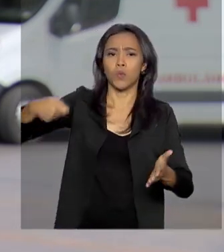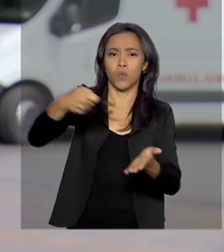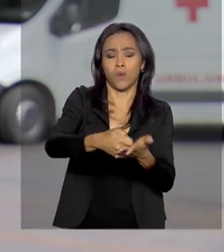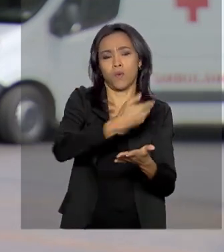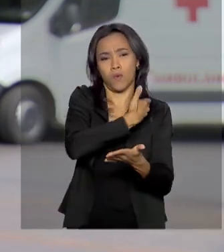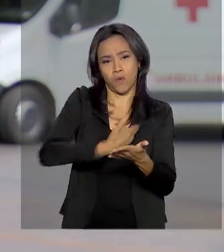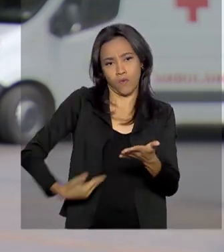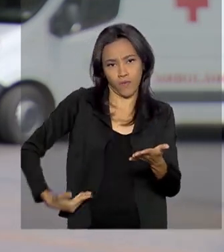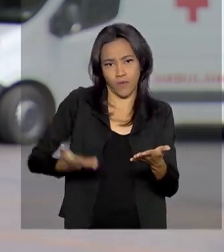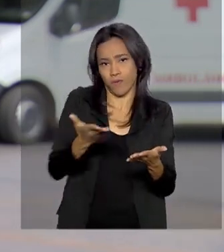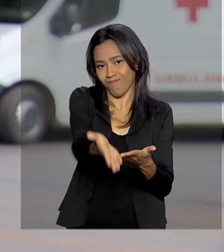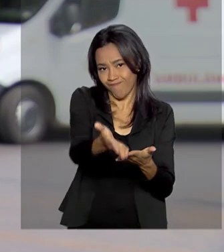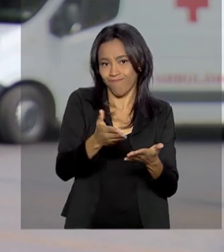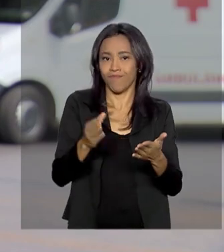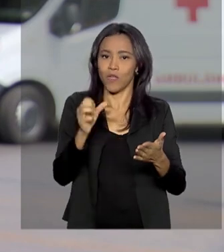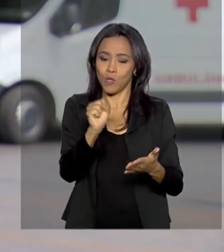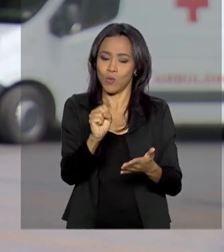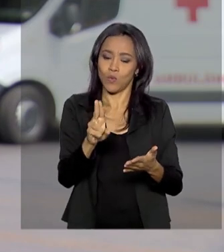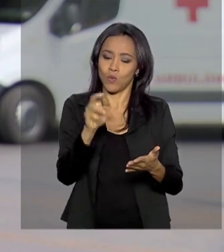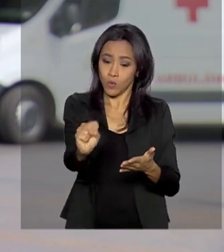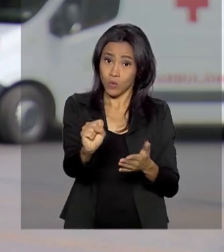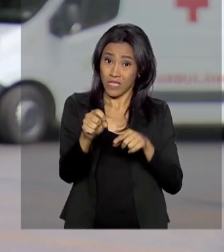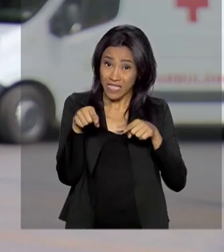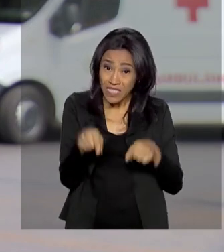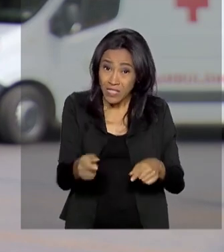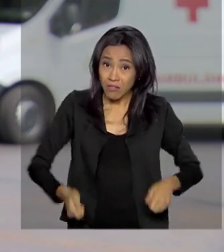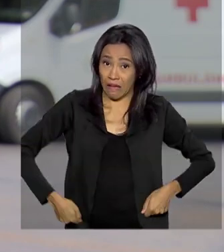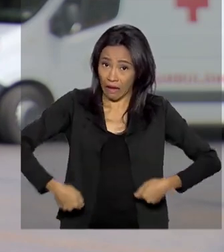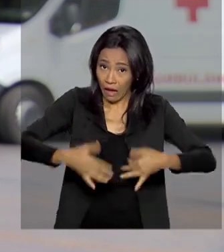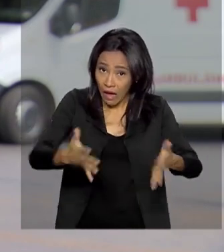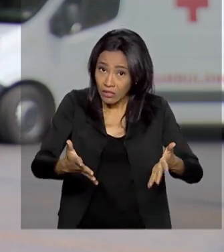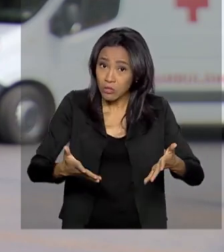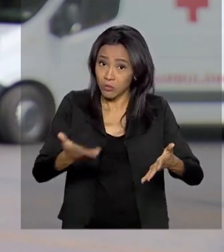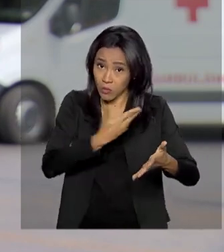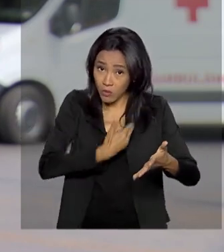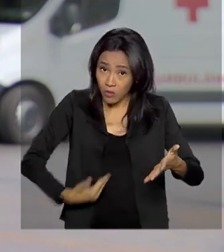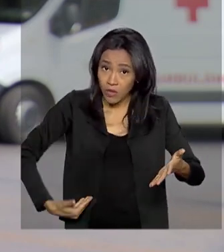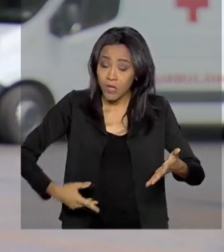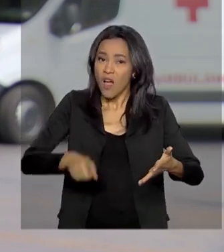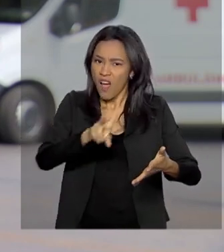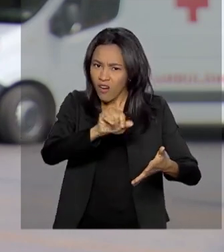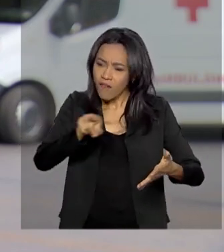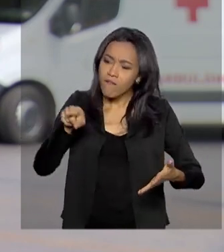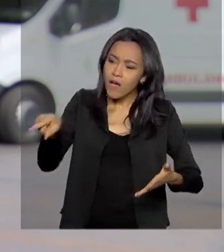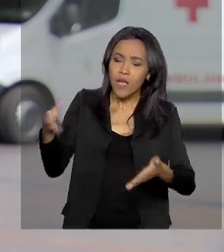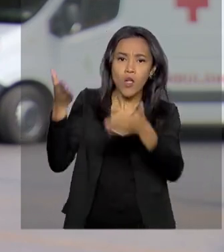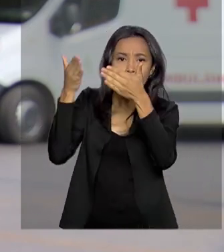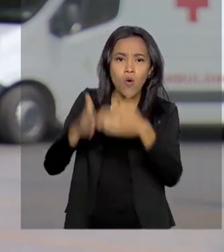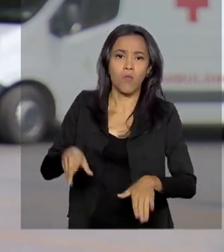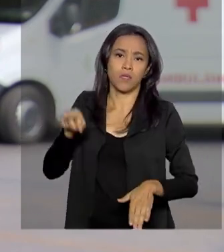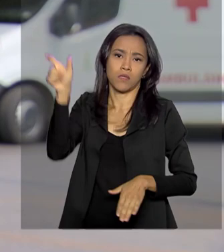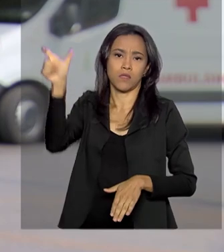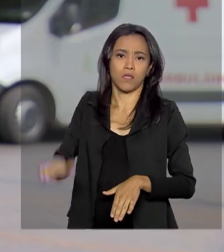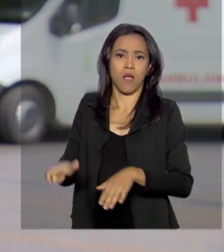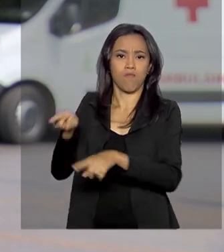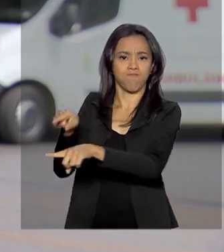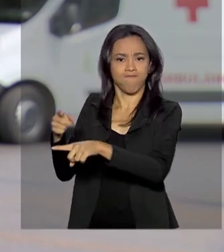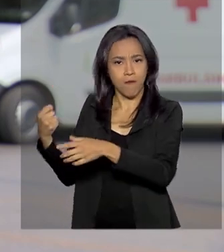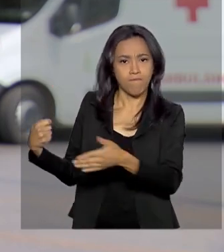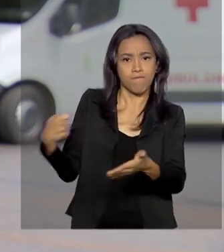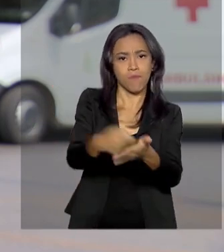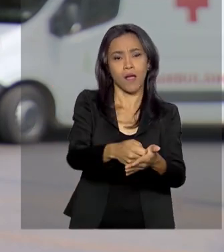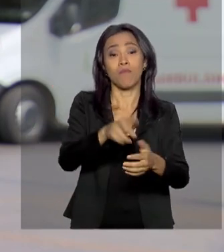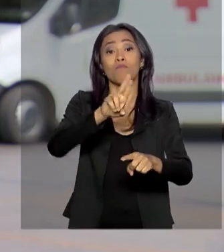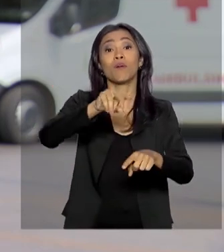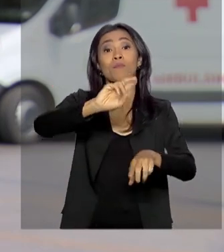Único de Saúde. Este custo para o Estado agora será ressarcido pelo agressor de acordo com uma alteração na